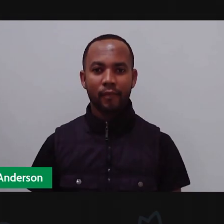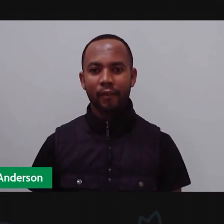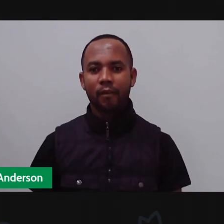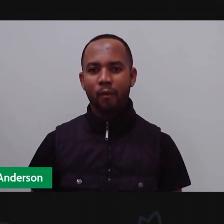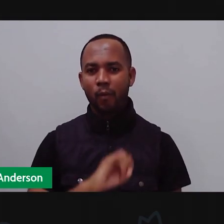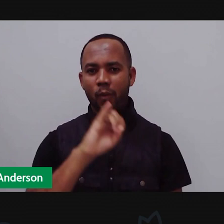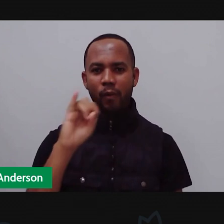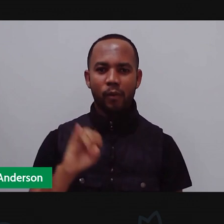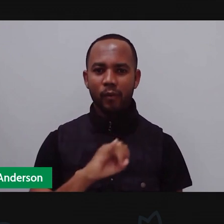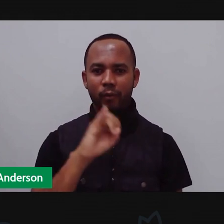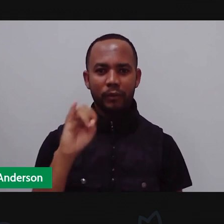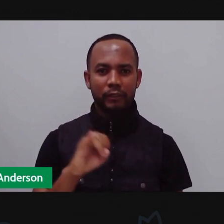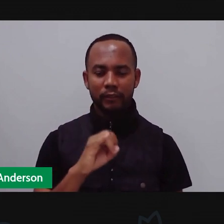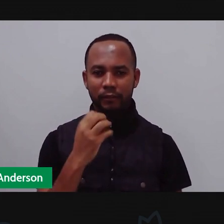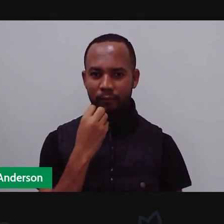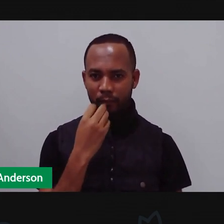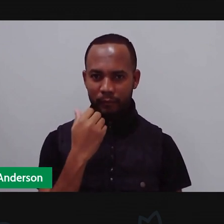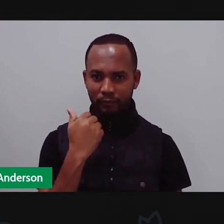Oi gente,